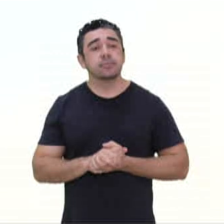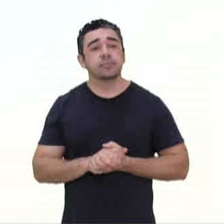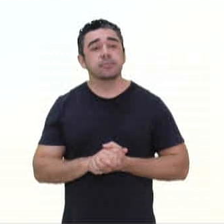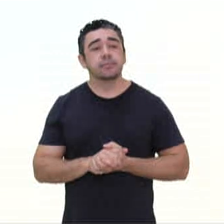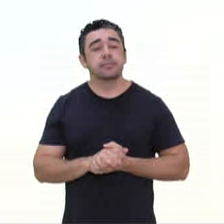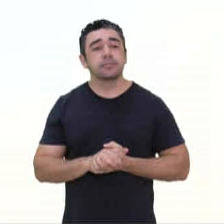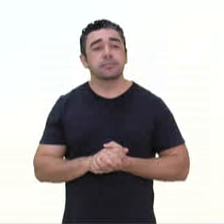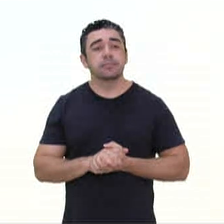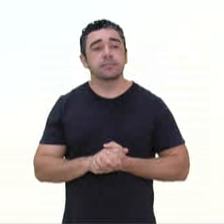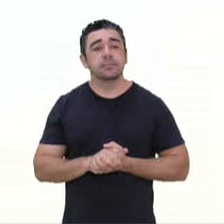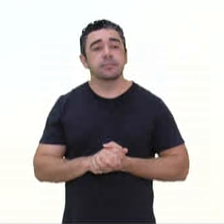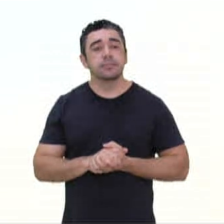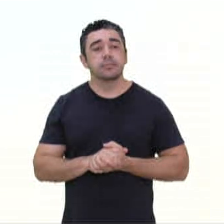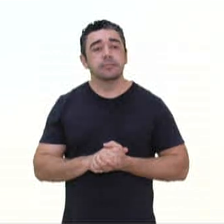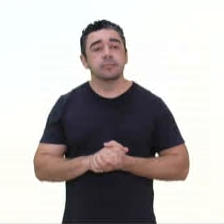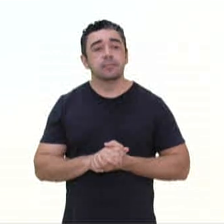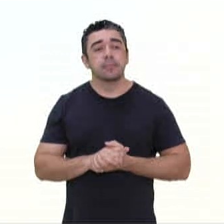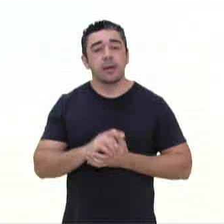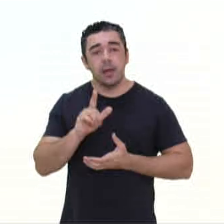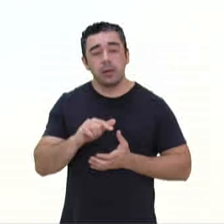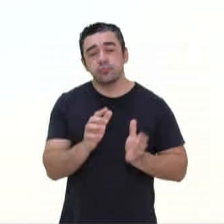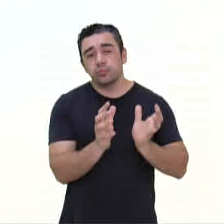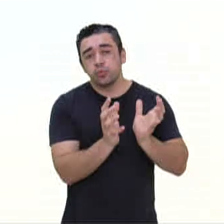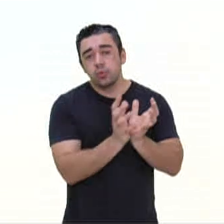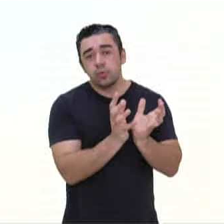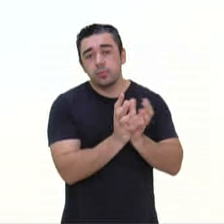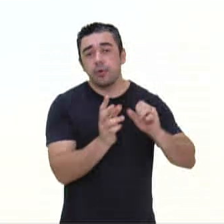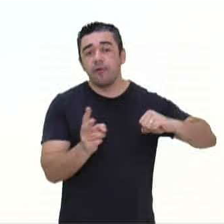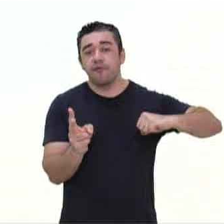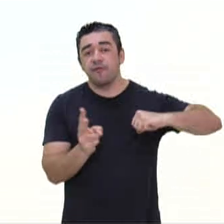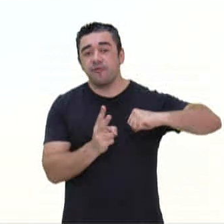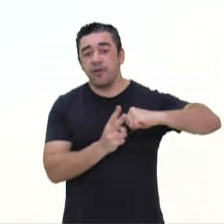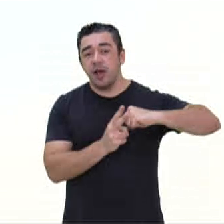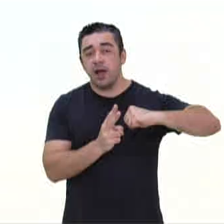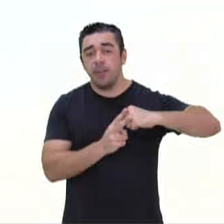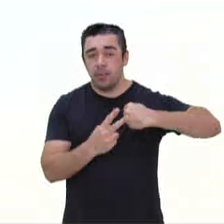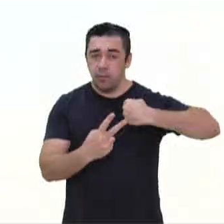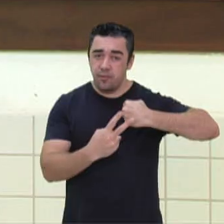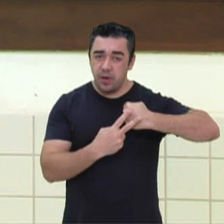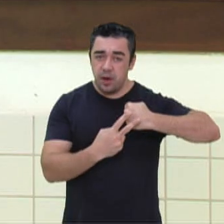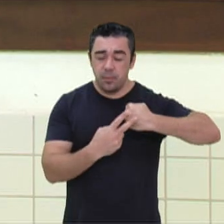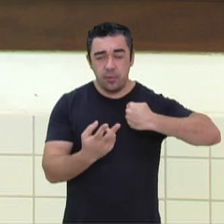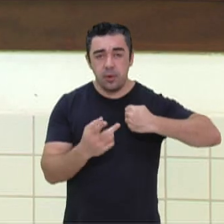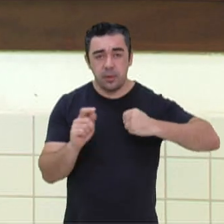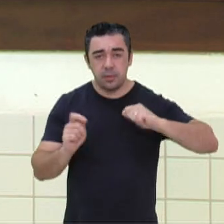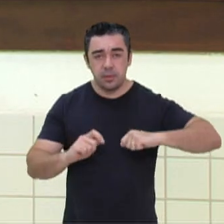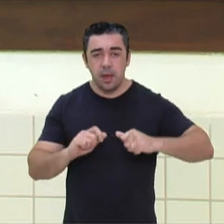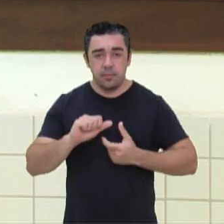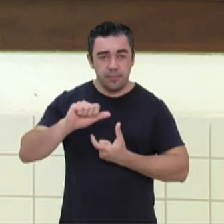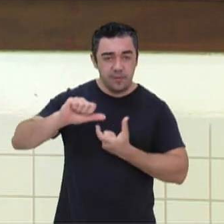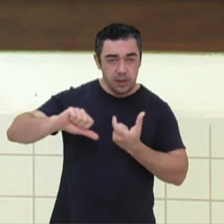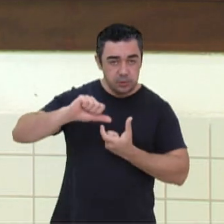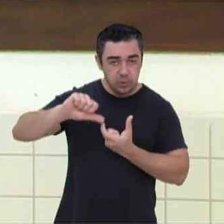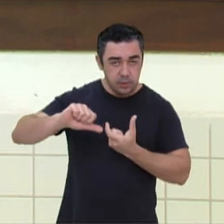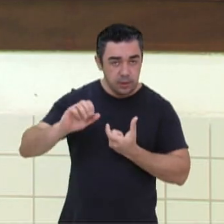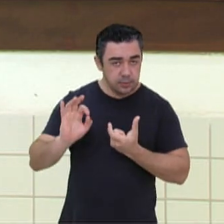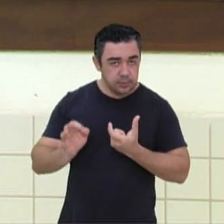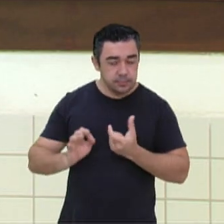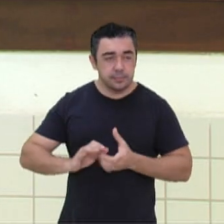e flagelar-se. É o quê? Verbos. São palavras que podem ser conjugadas, não é verdade?